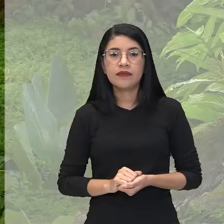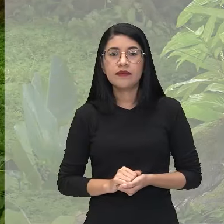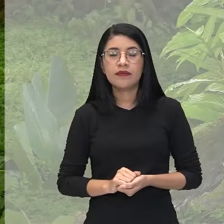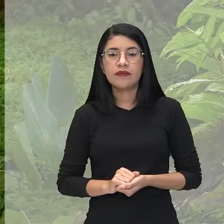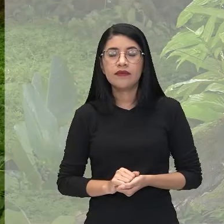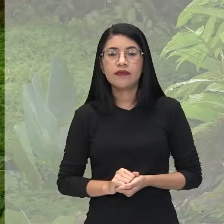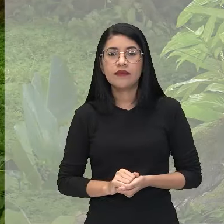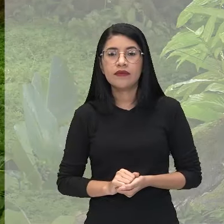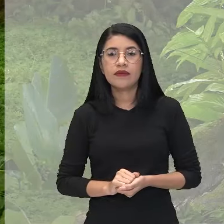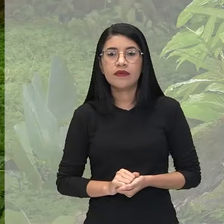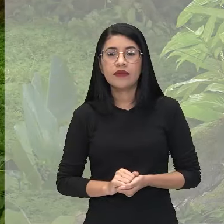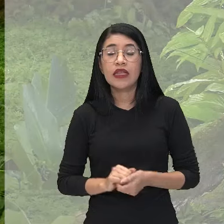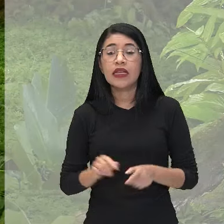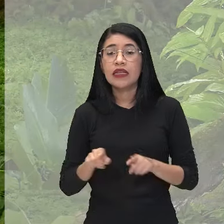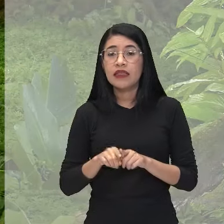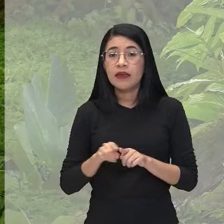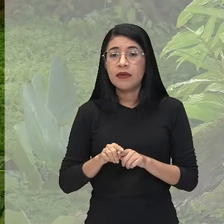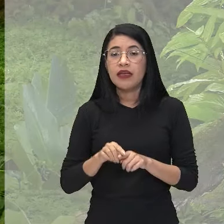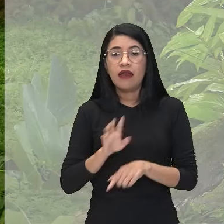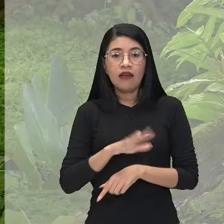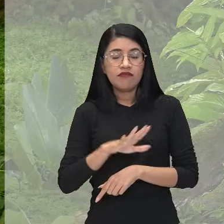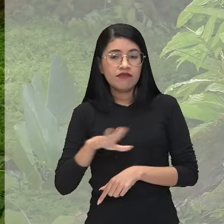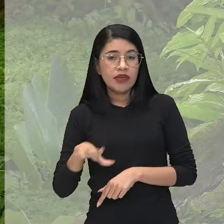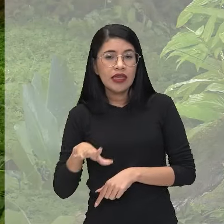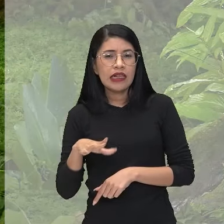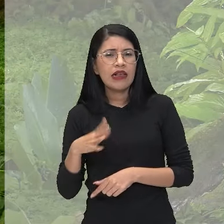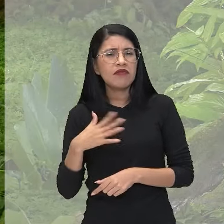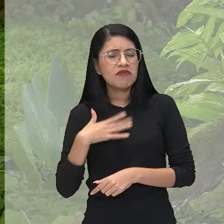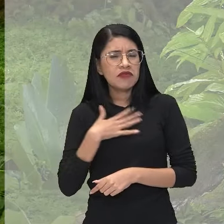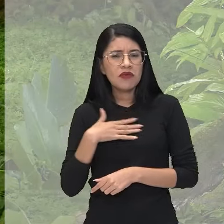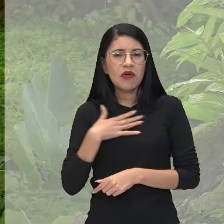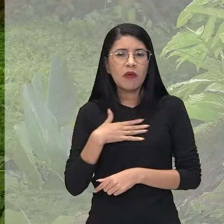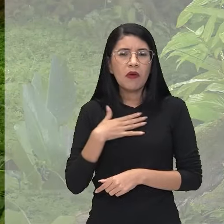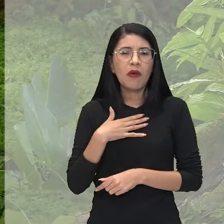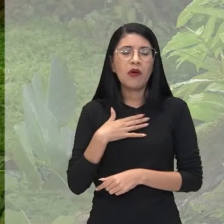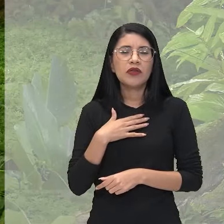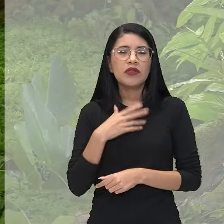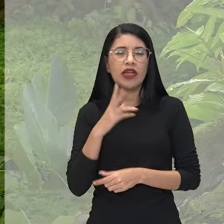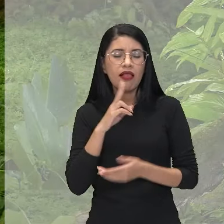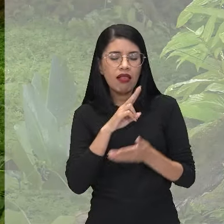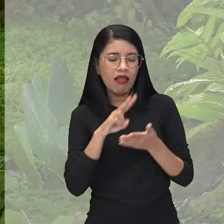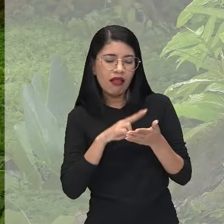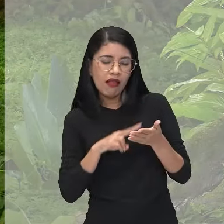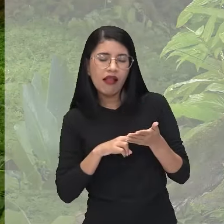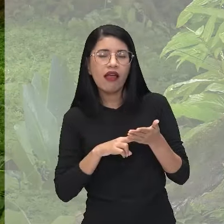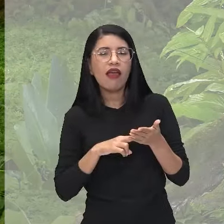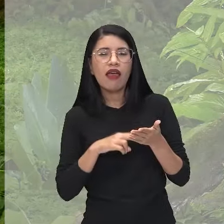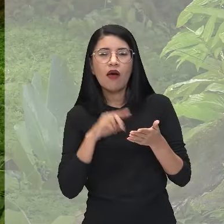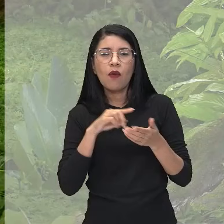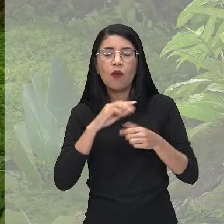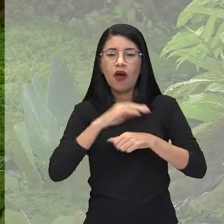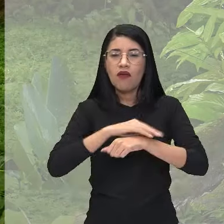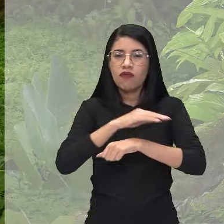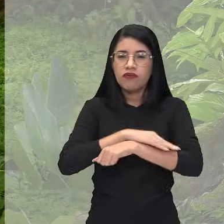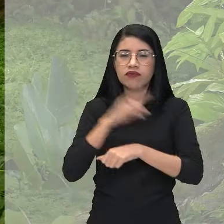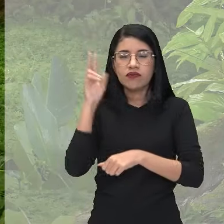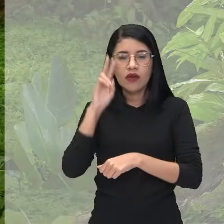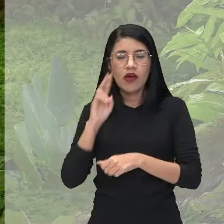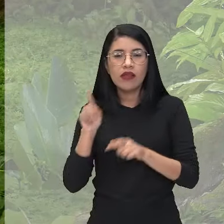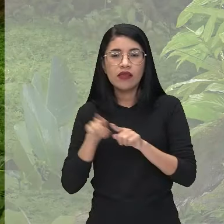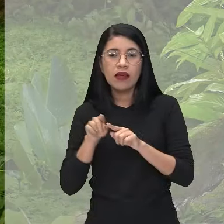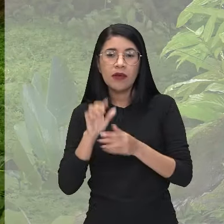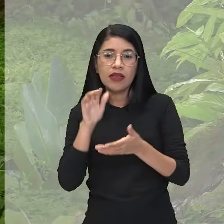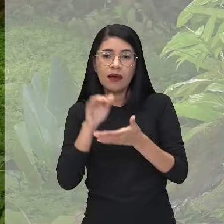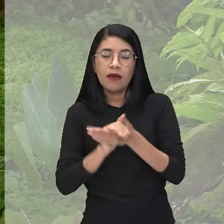Continuando, é bem verdade que as crianças deliciam-se com as desventuras do sapo e de sua amada